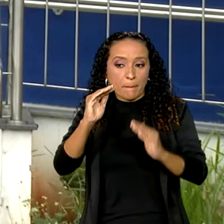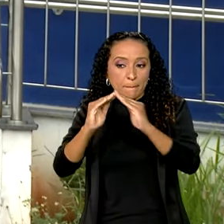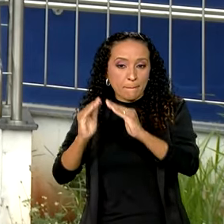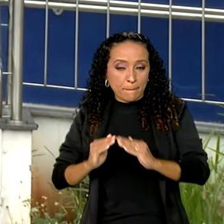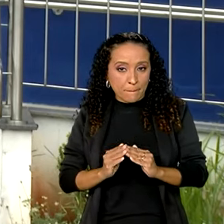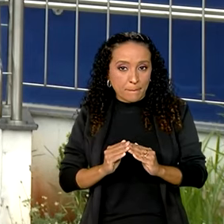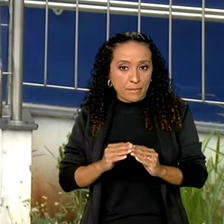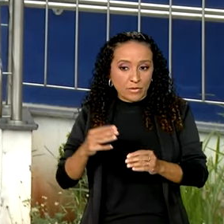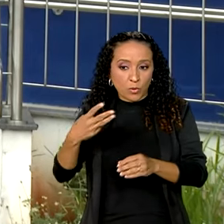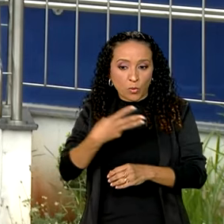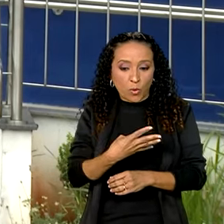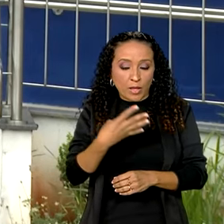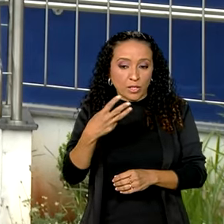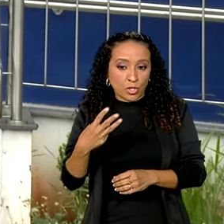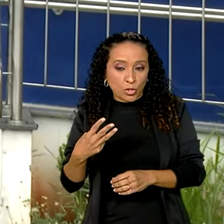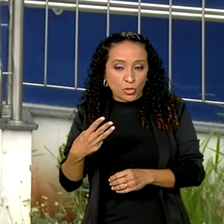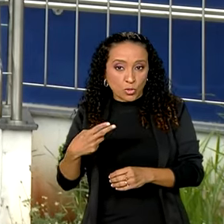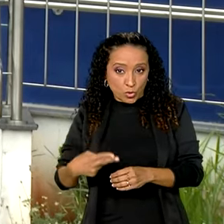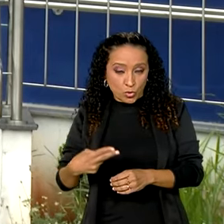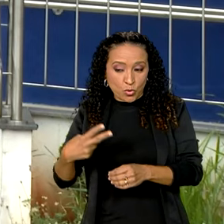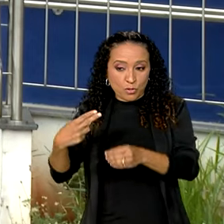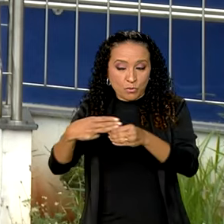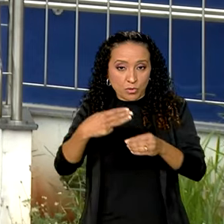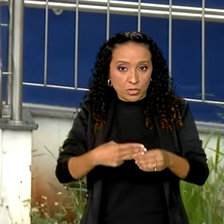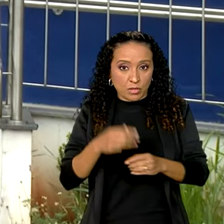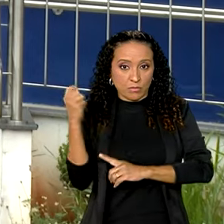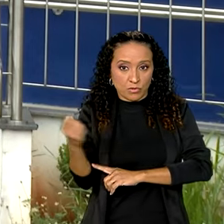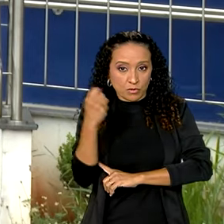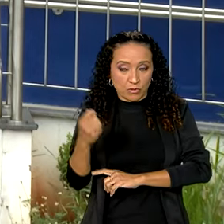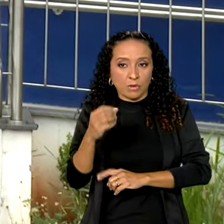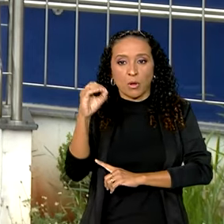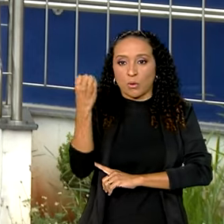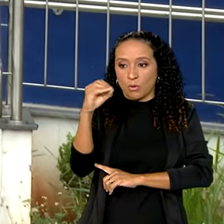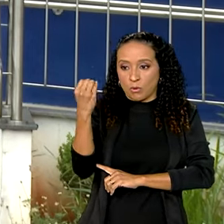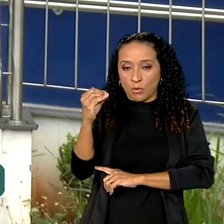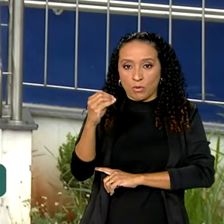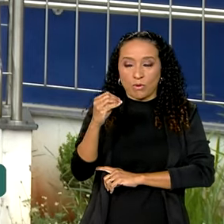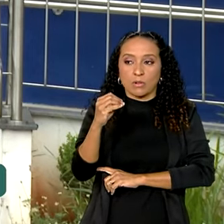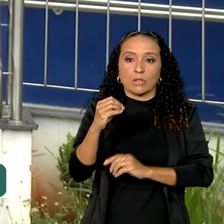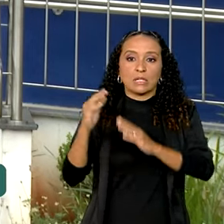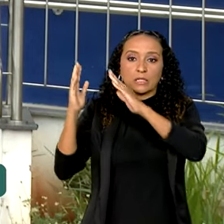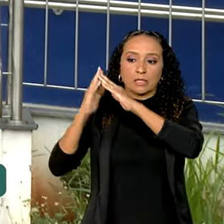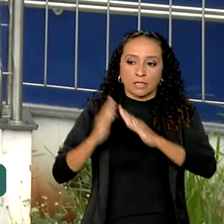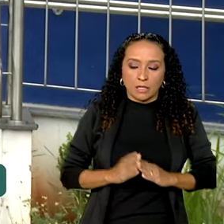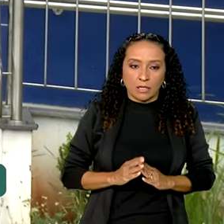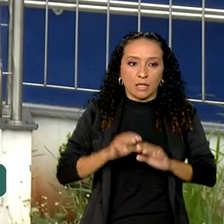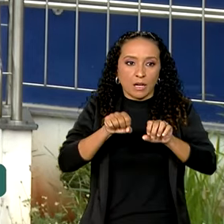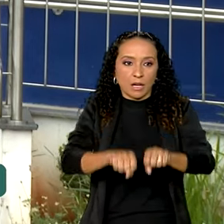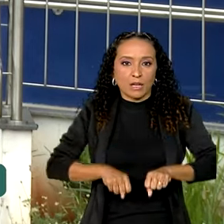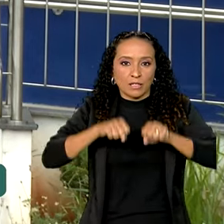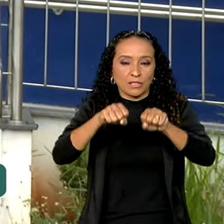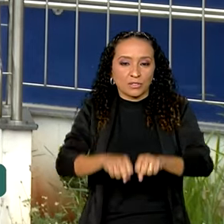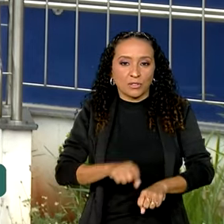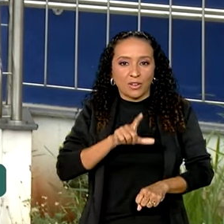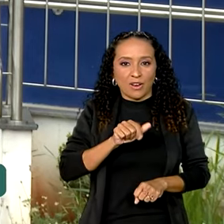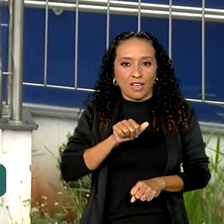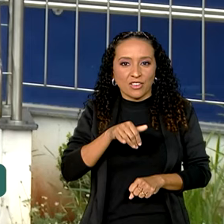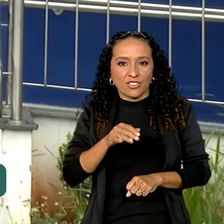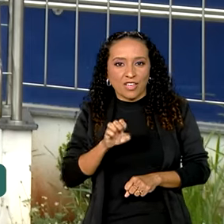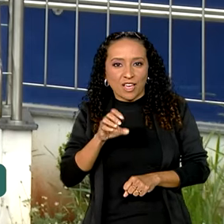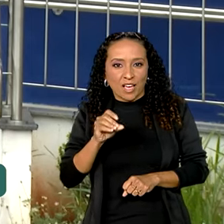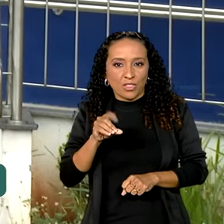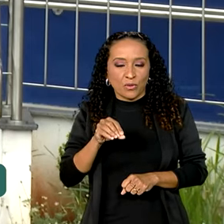42 municípios gaúchos, dentre eles Porto Alegre, São Leopoldo, Canoas, Lageado e